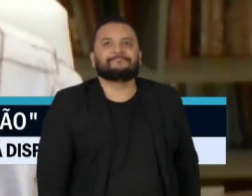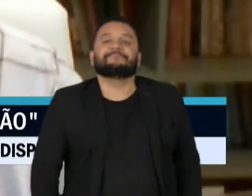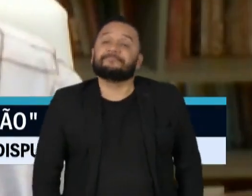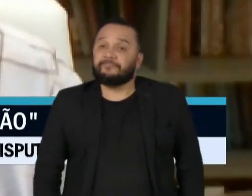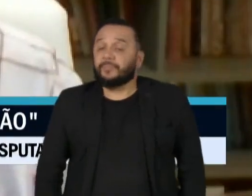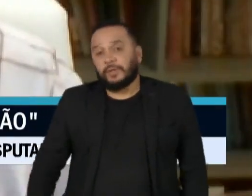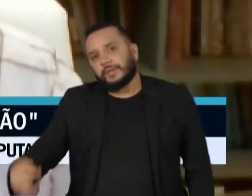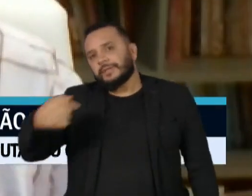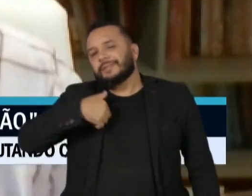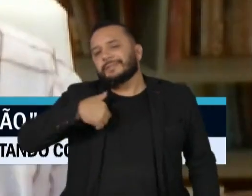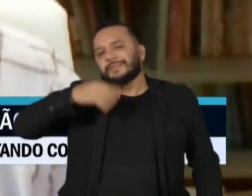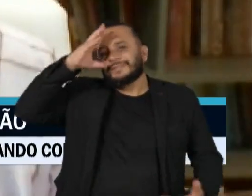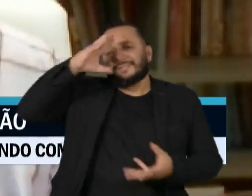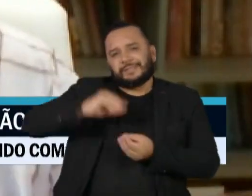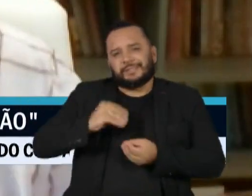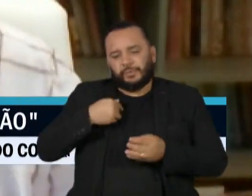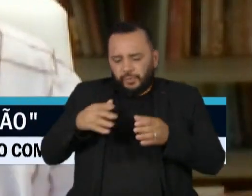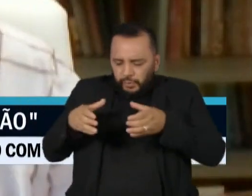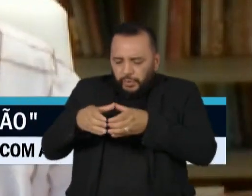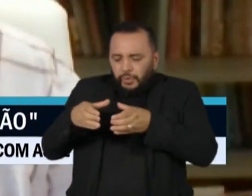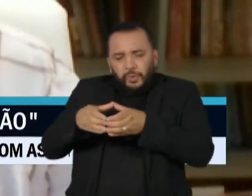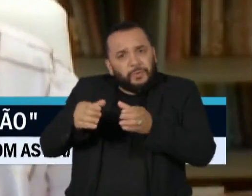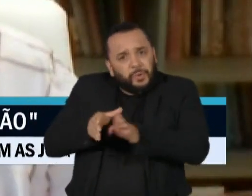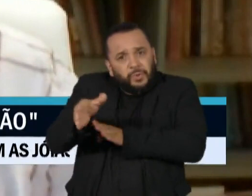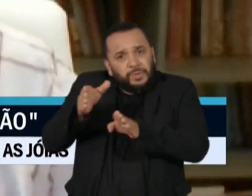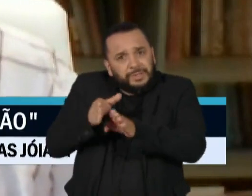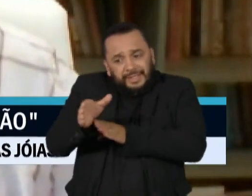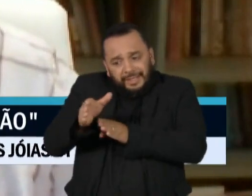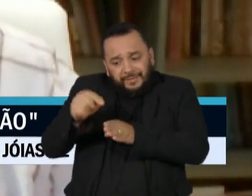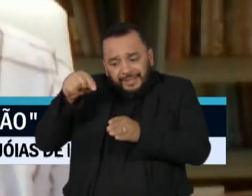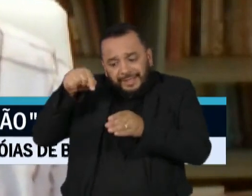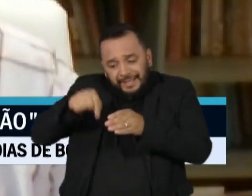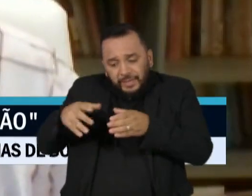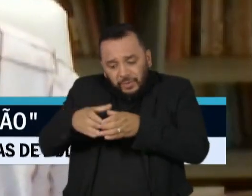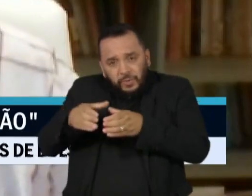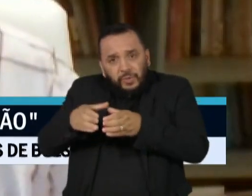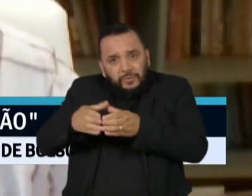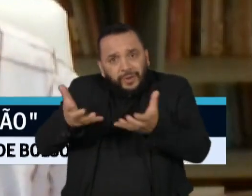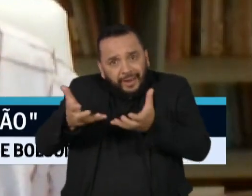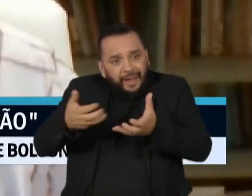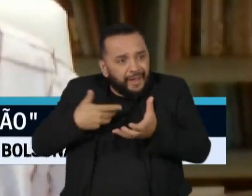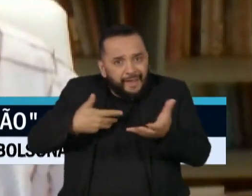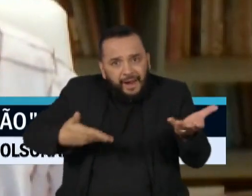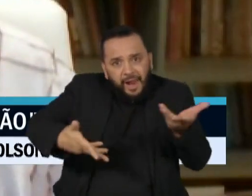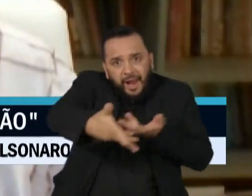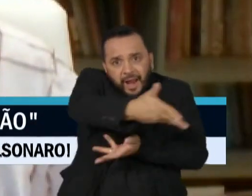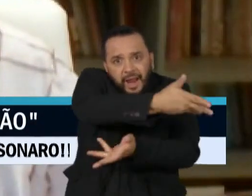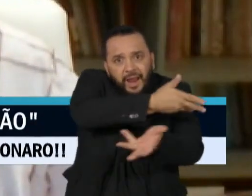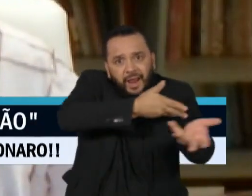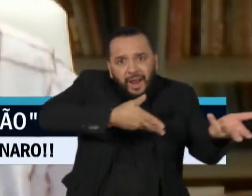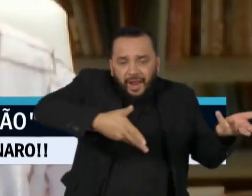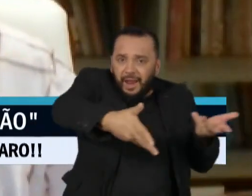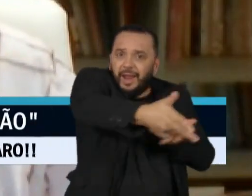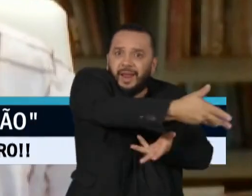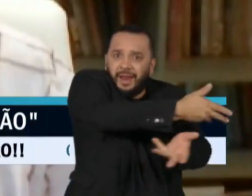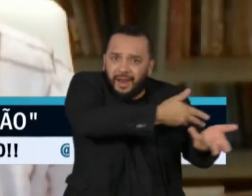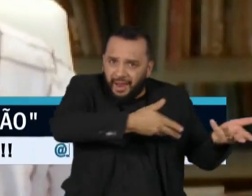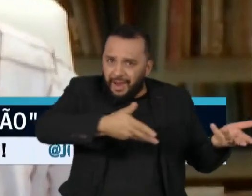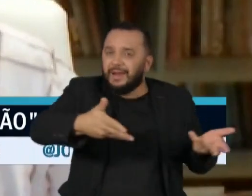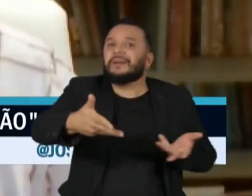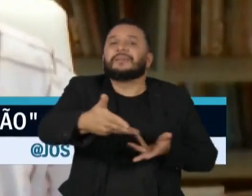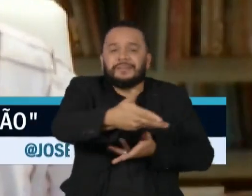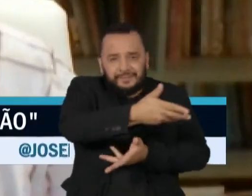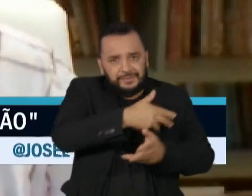o Conselhão quer um diálogo, mas é um diálogo que tenha uma certa relação